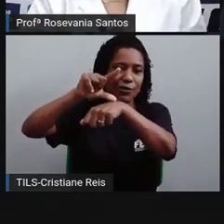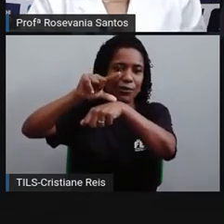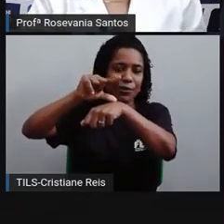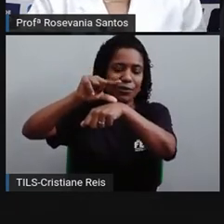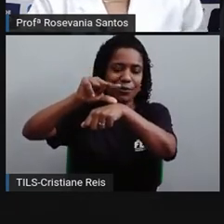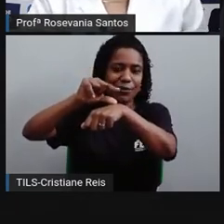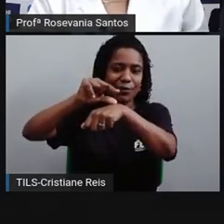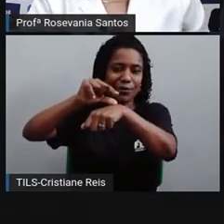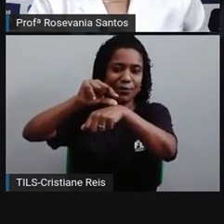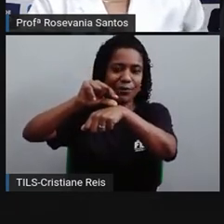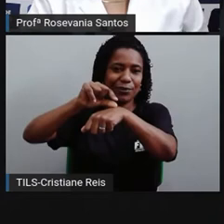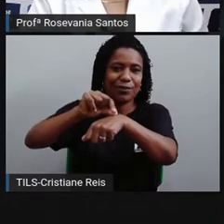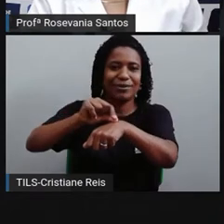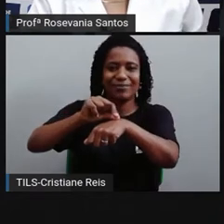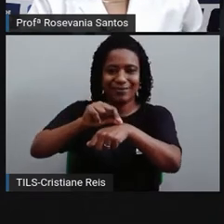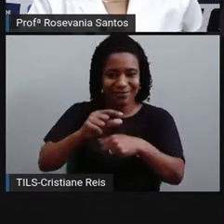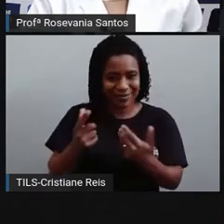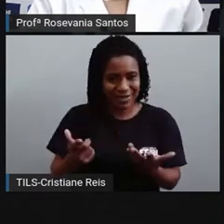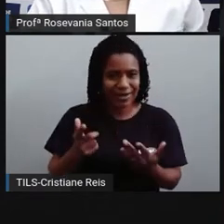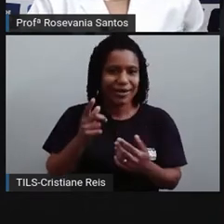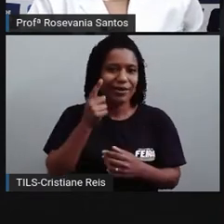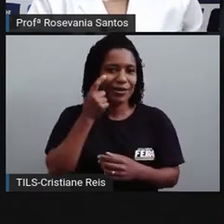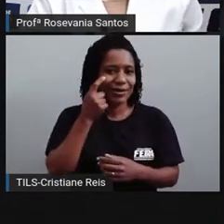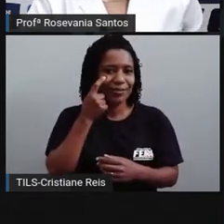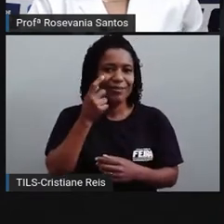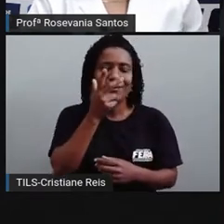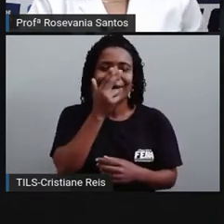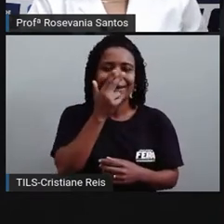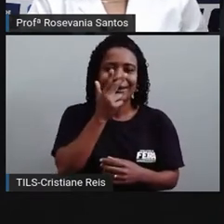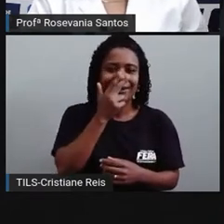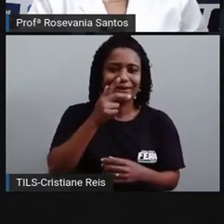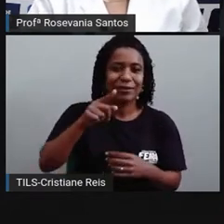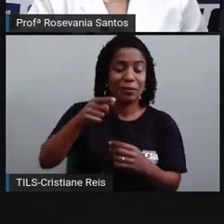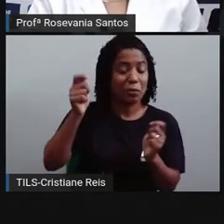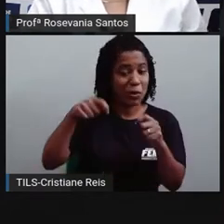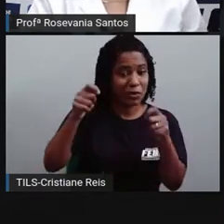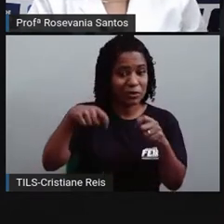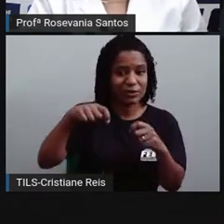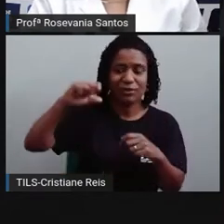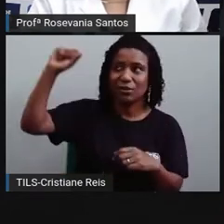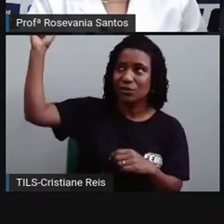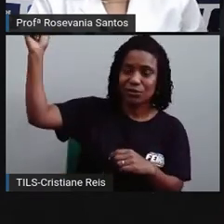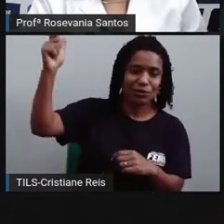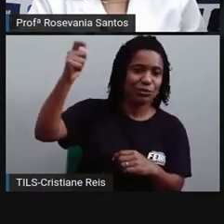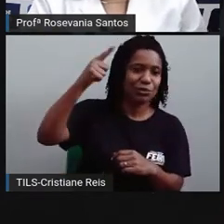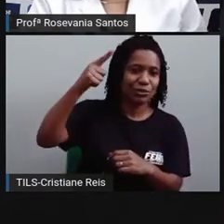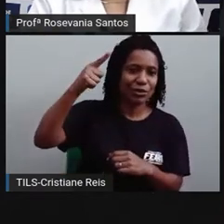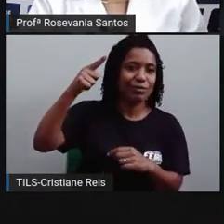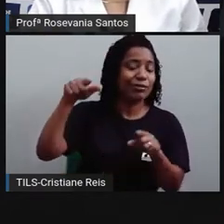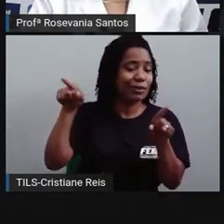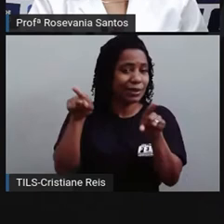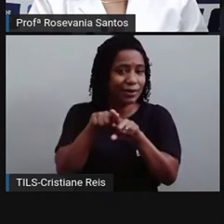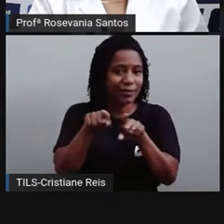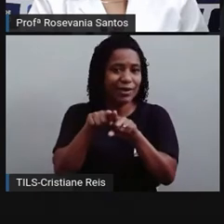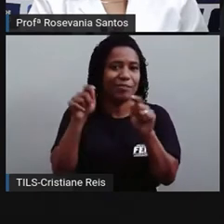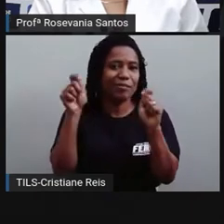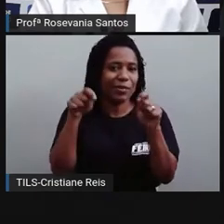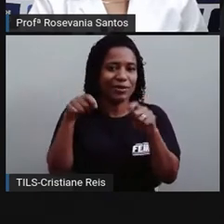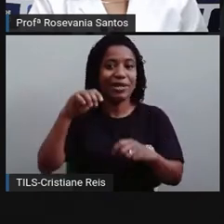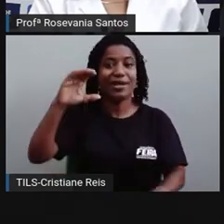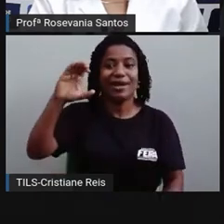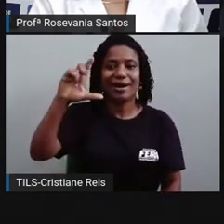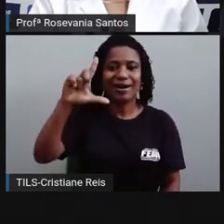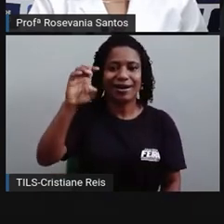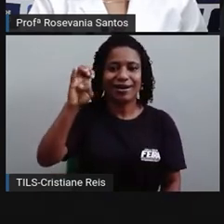Então, é como o quadrante solar e a clipseridra, que também era outra forma parecida com a ampulheta, só que, na realidade,